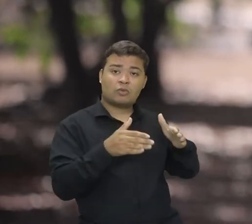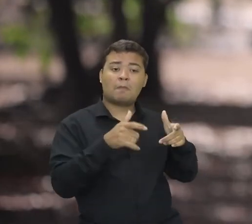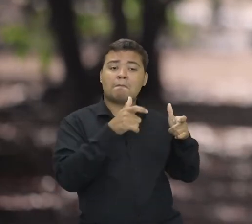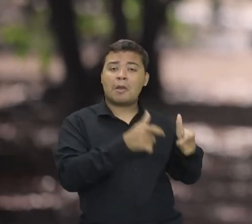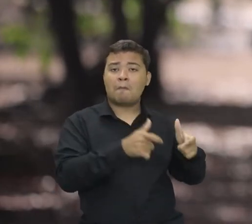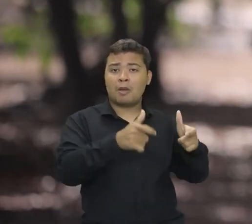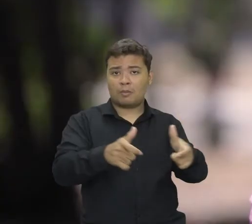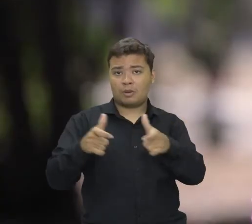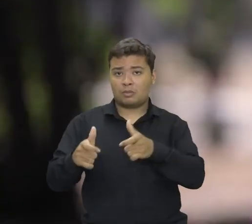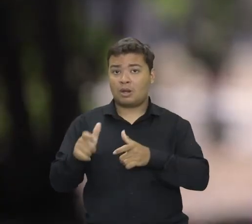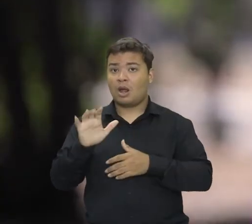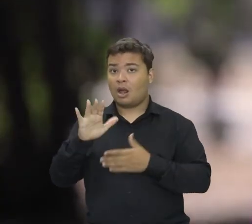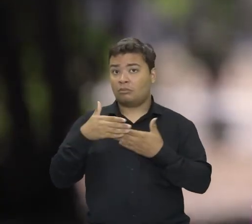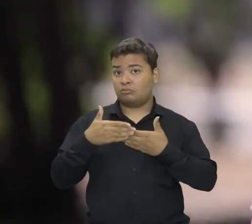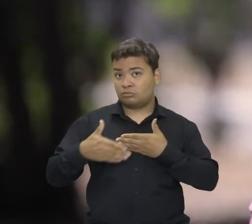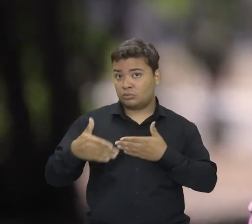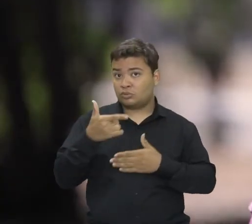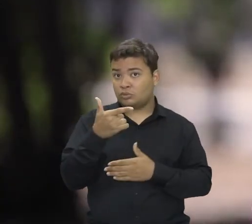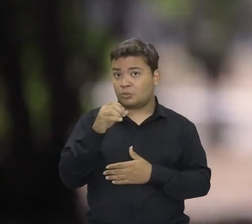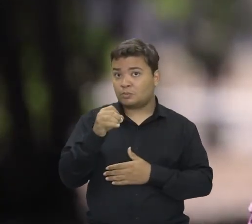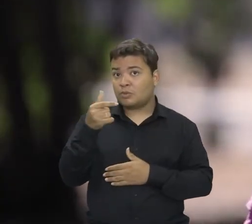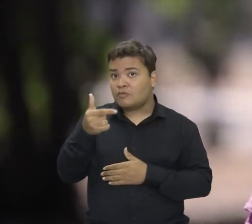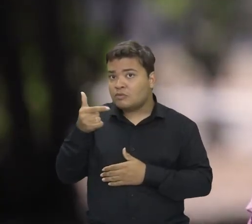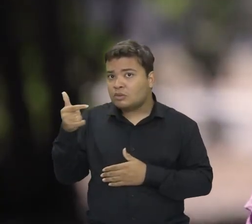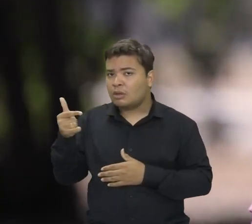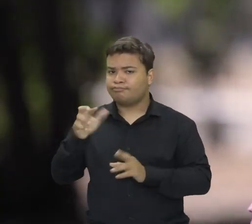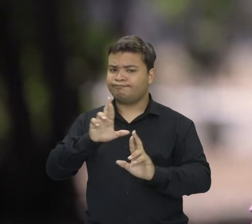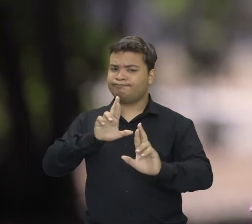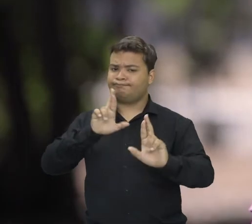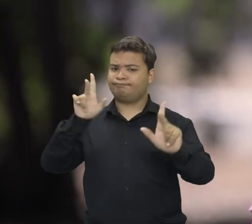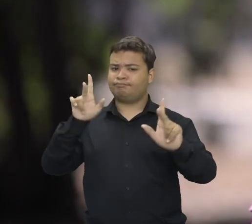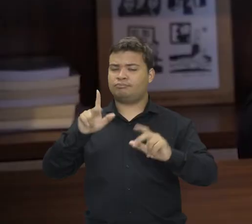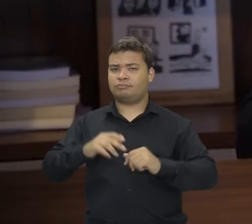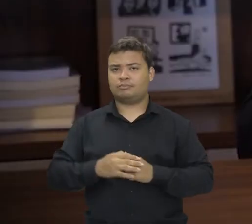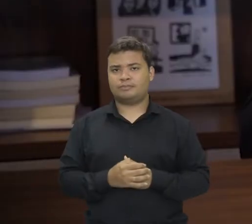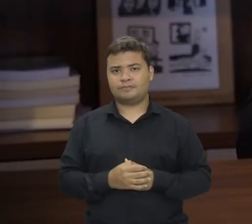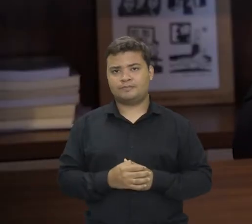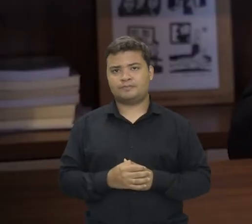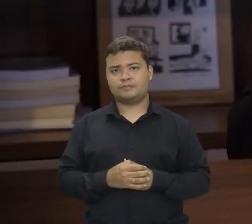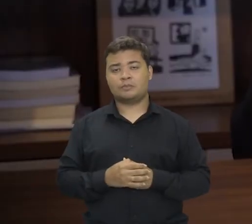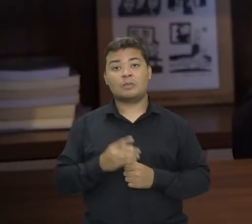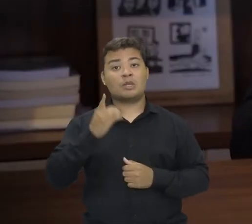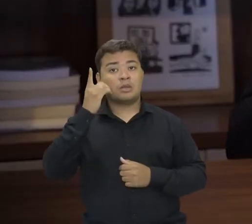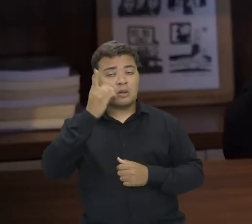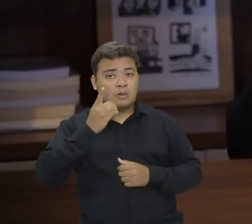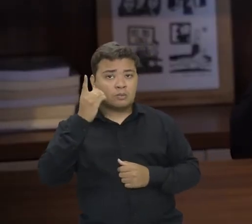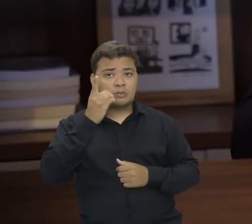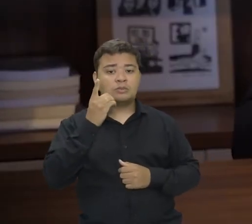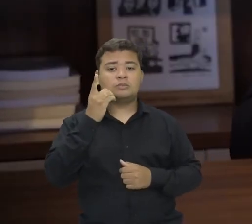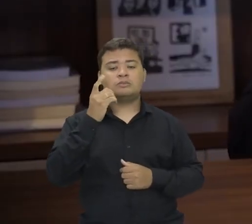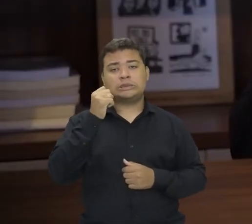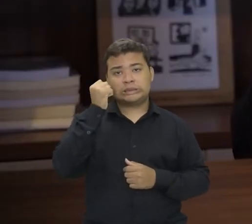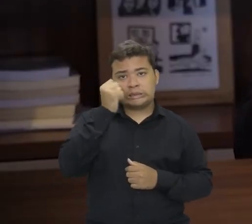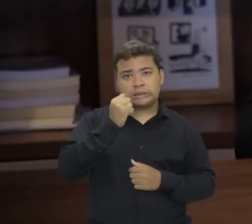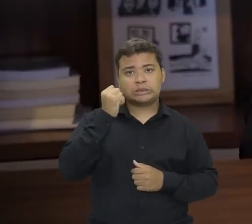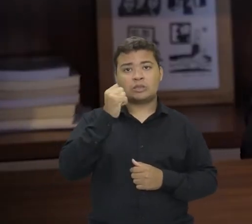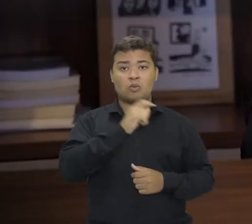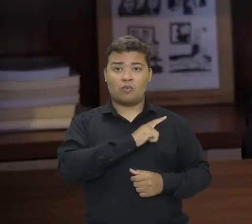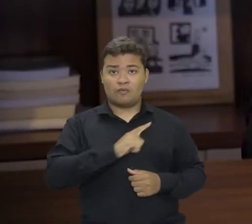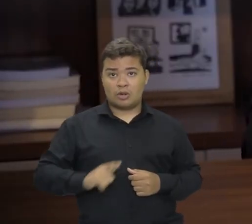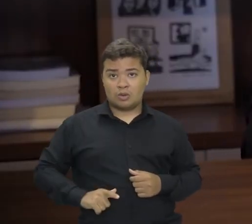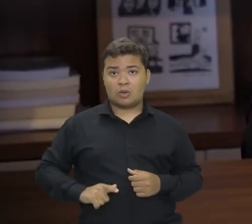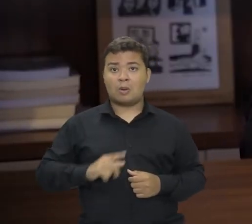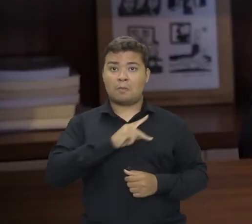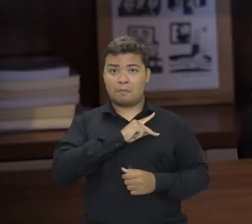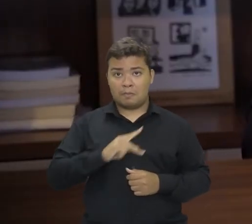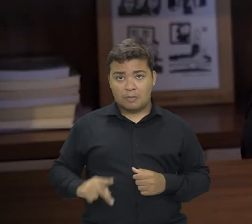comunidades locais. Mas para 2022, o contexto é outro. Campanhas para deputados, senadores, governadores, presidentes da